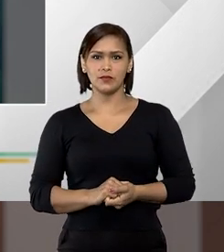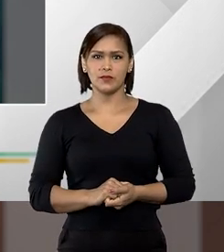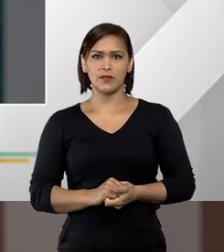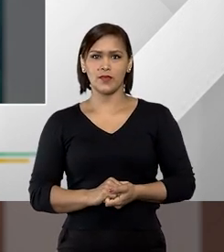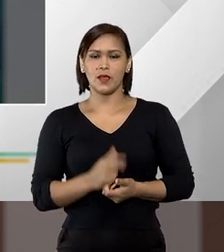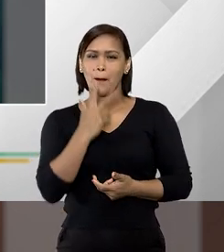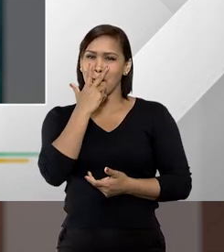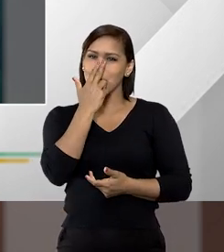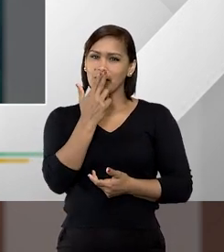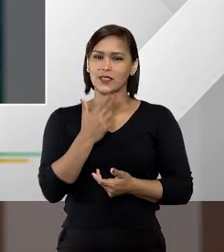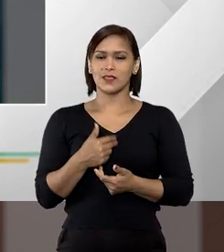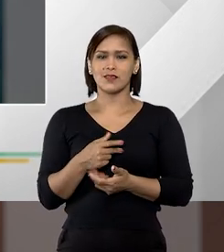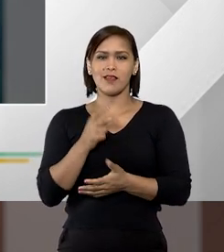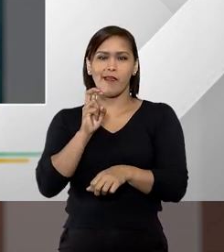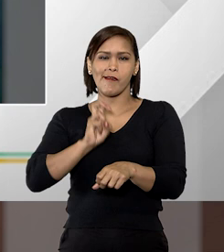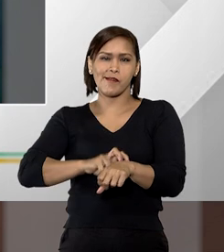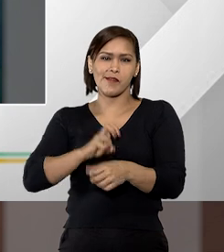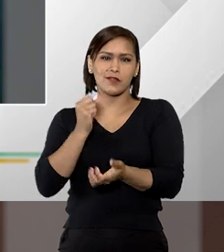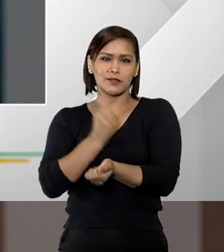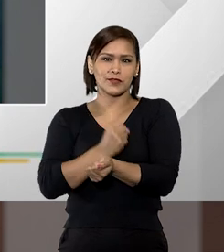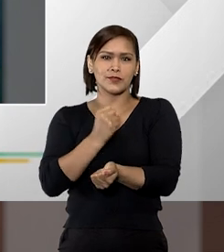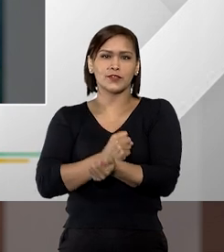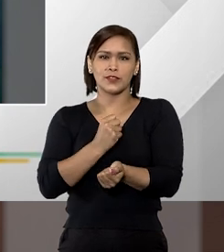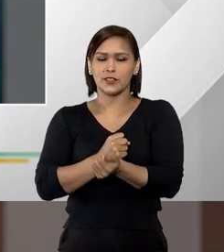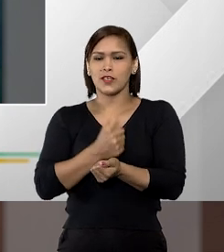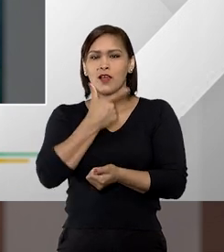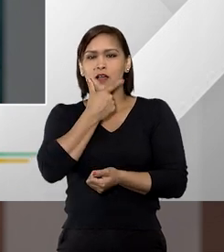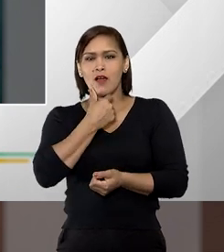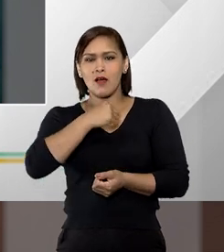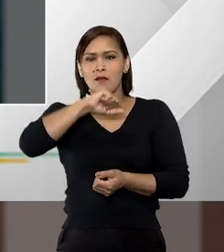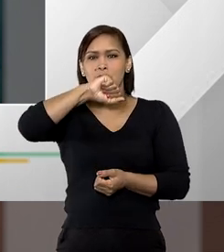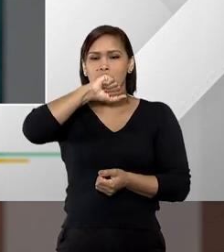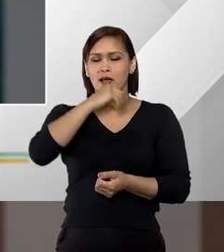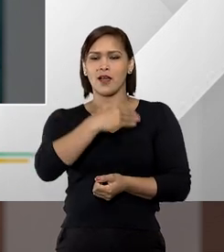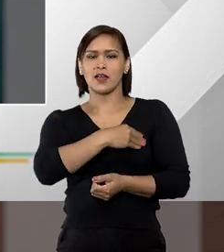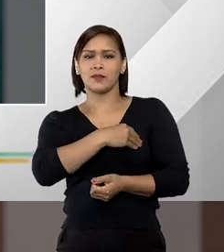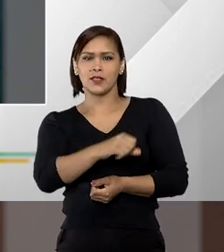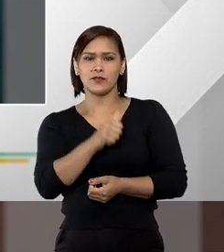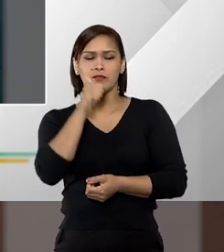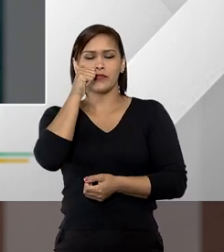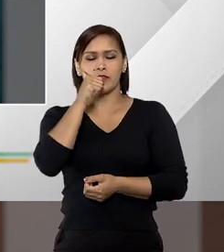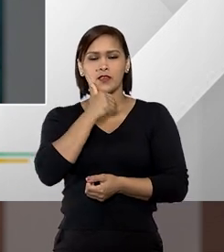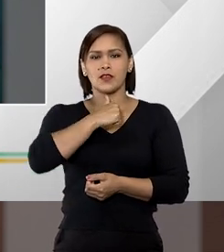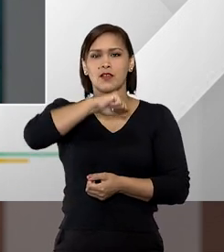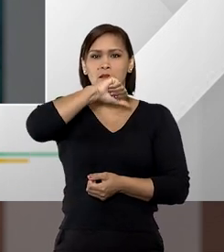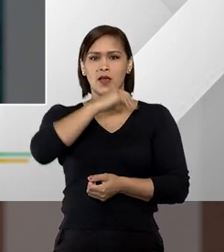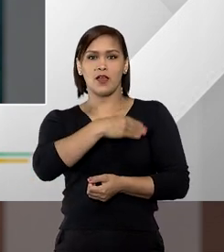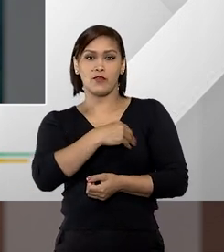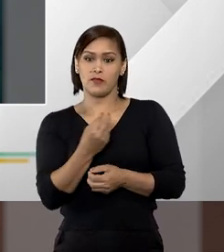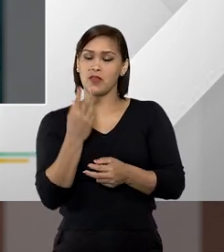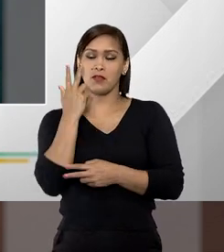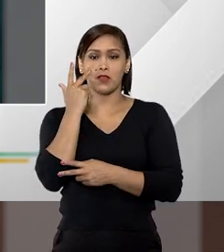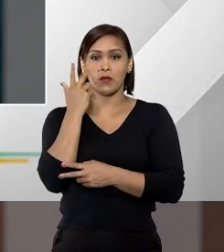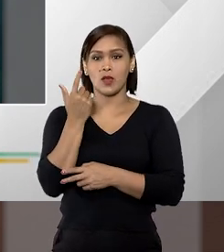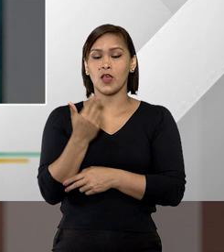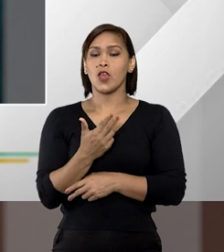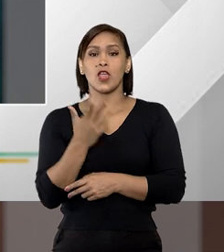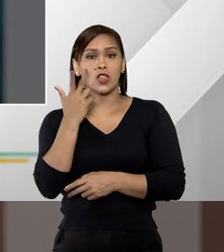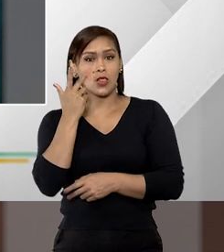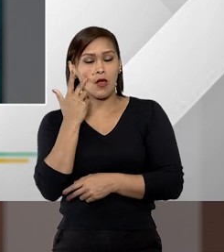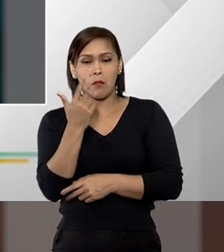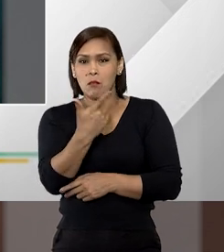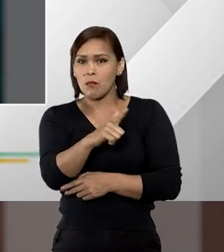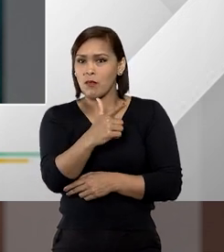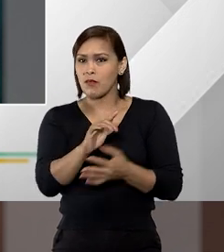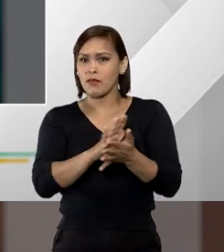parece até algo visceral que vem passando dos pais para as filhas no caso e vem se normalizando o que não é normal